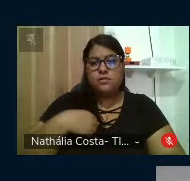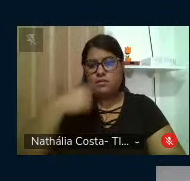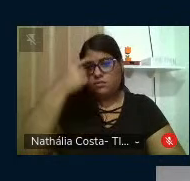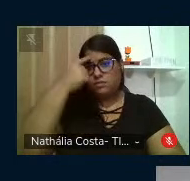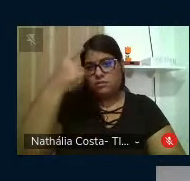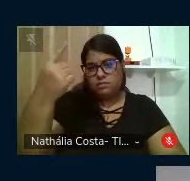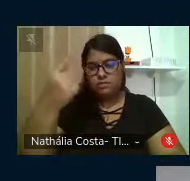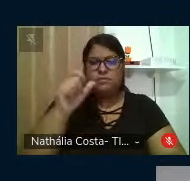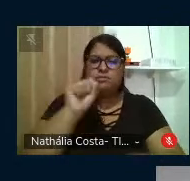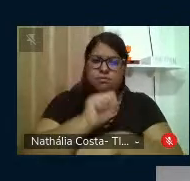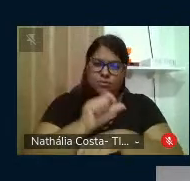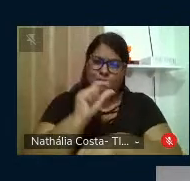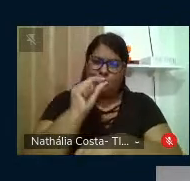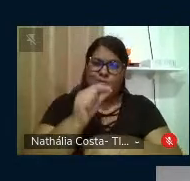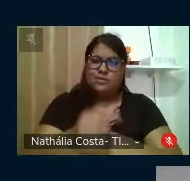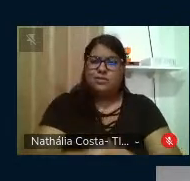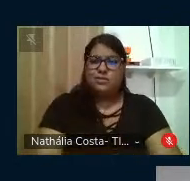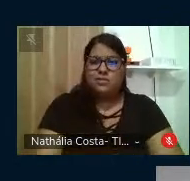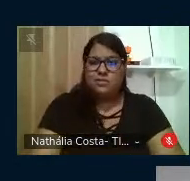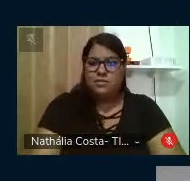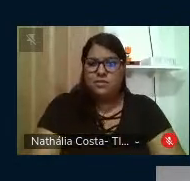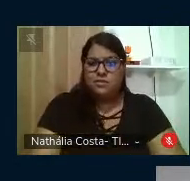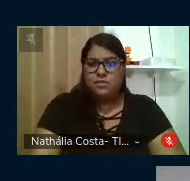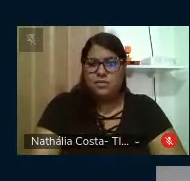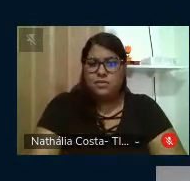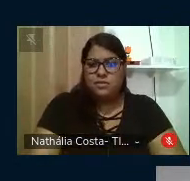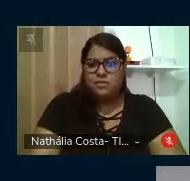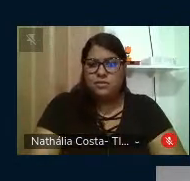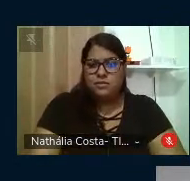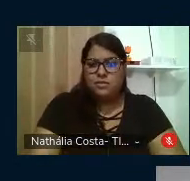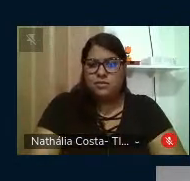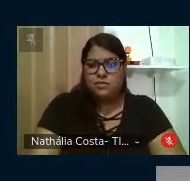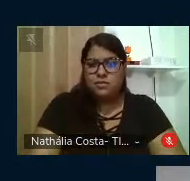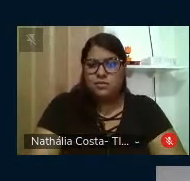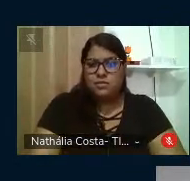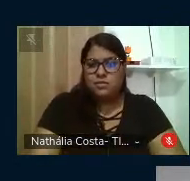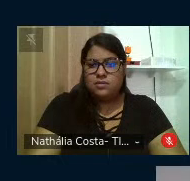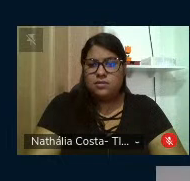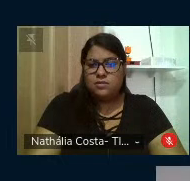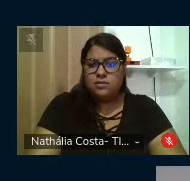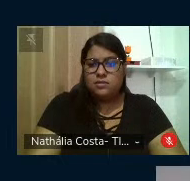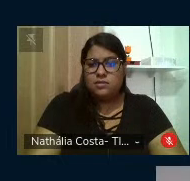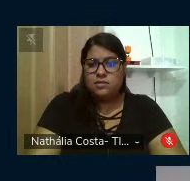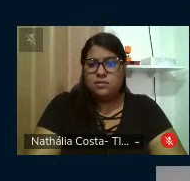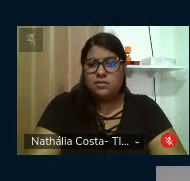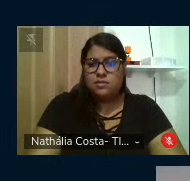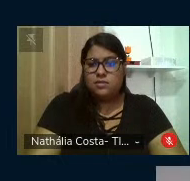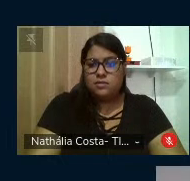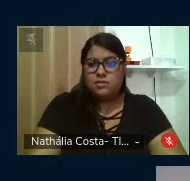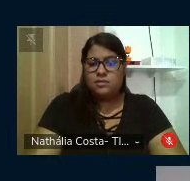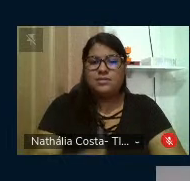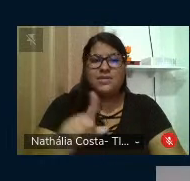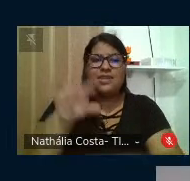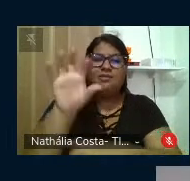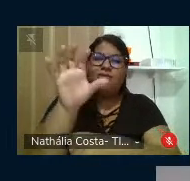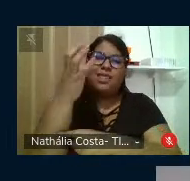o ar do ventilador,